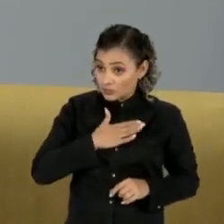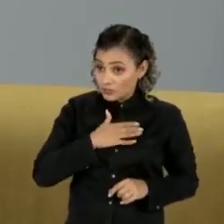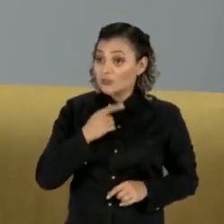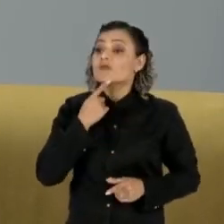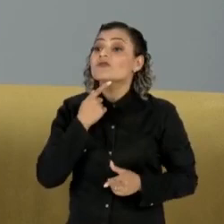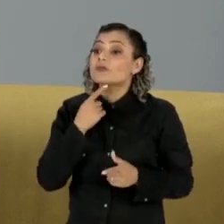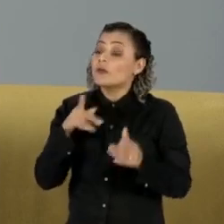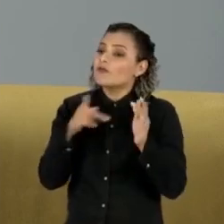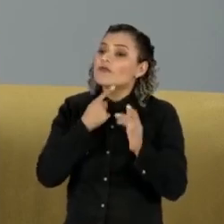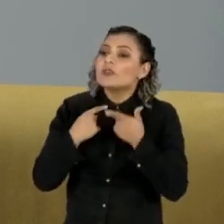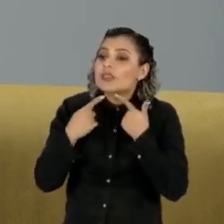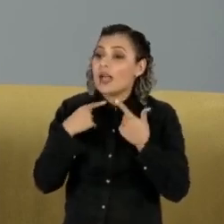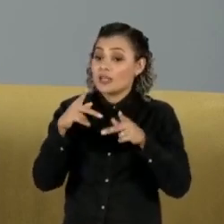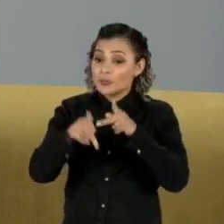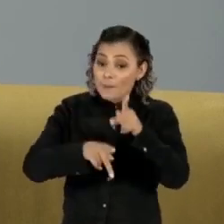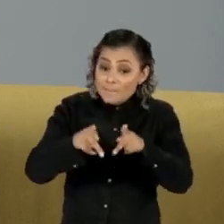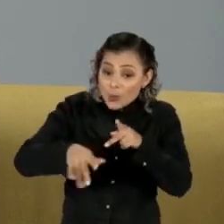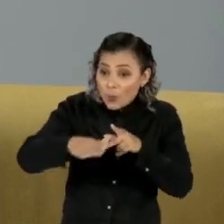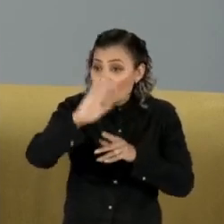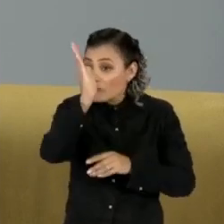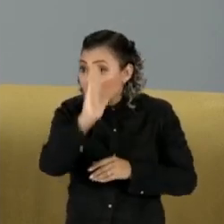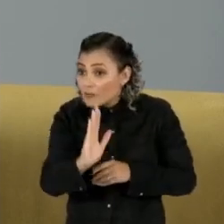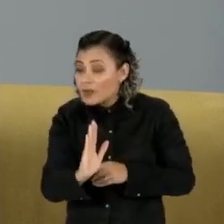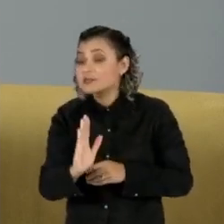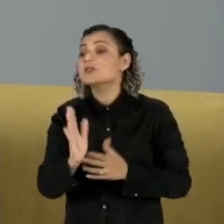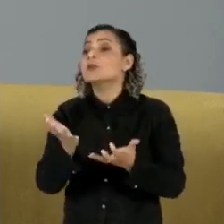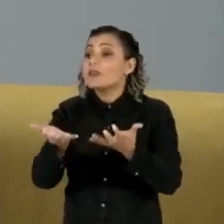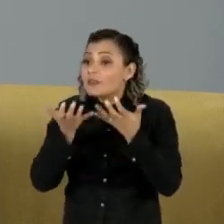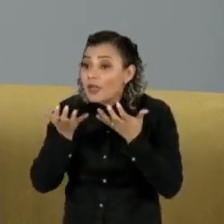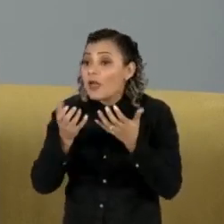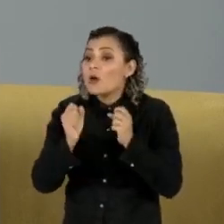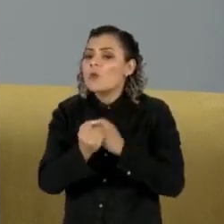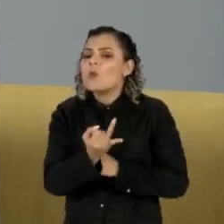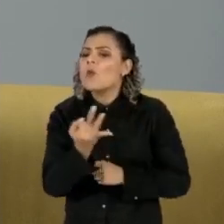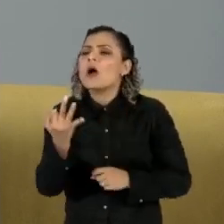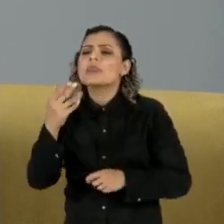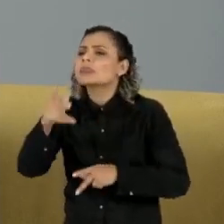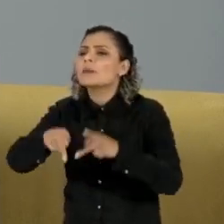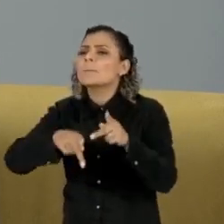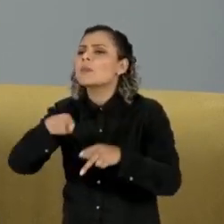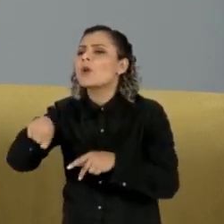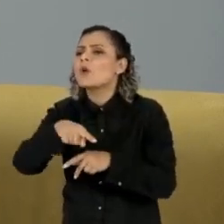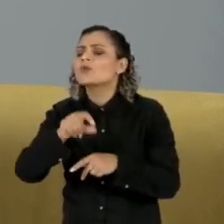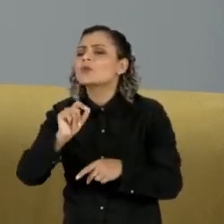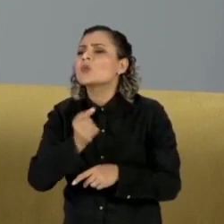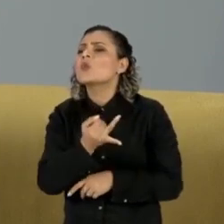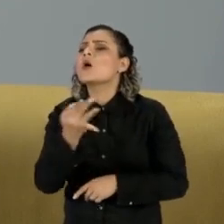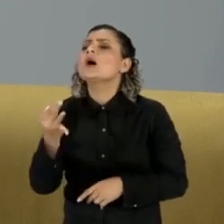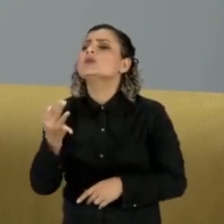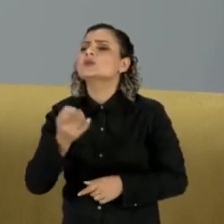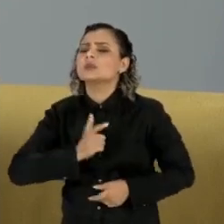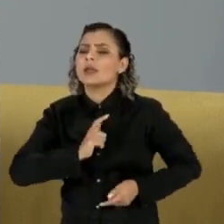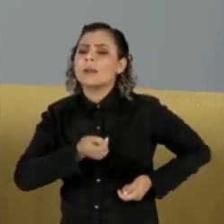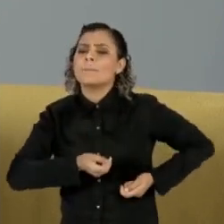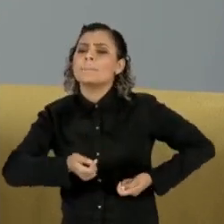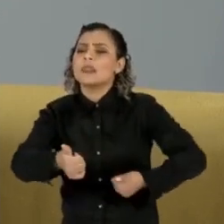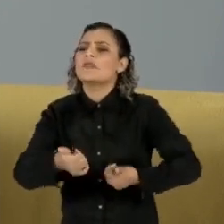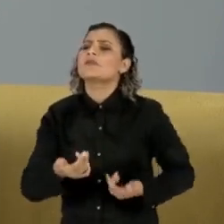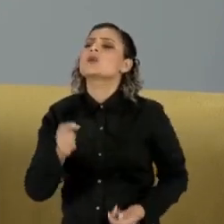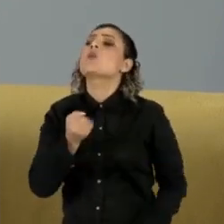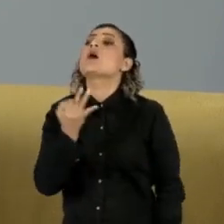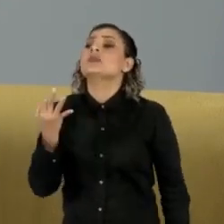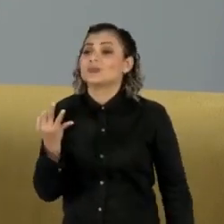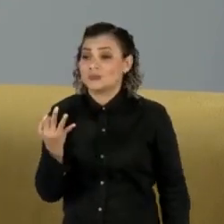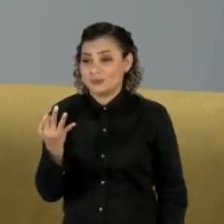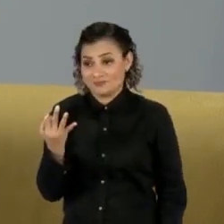desenho, enquanto população brasileira, quantas pessoas são as destinatárias desses benefícios previdenciários?